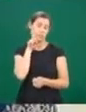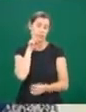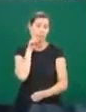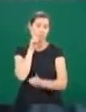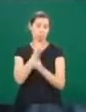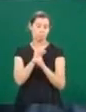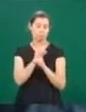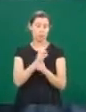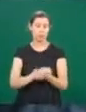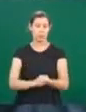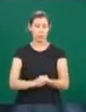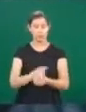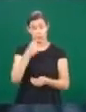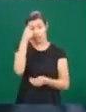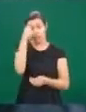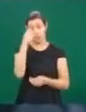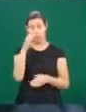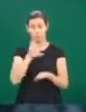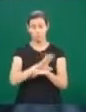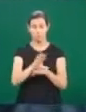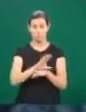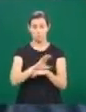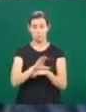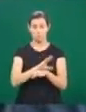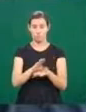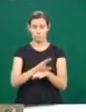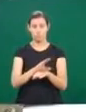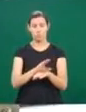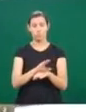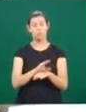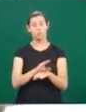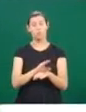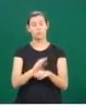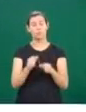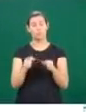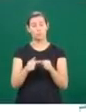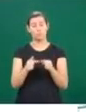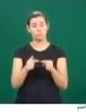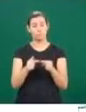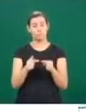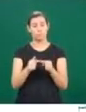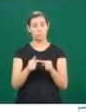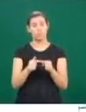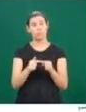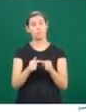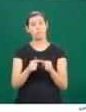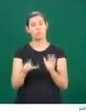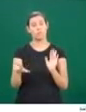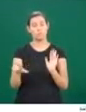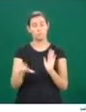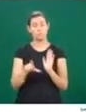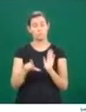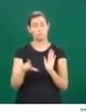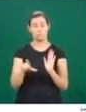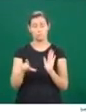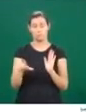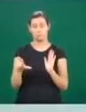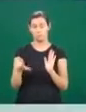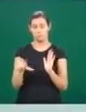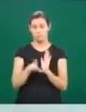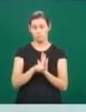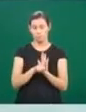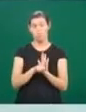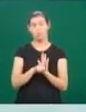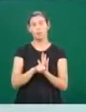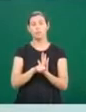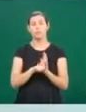realizar o curso está relacionada com a resolução de 28 de dezembro de 2016, que determina a